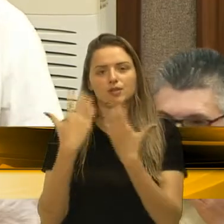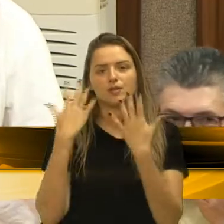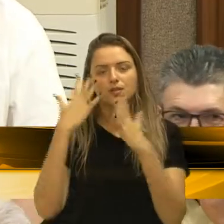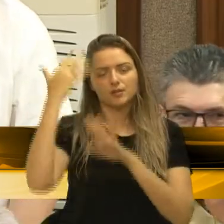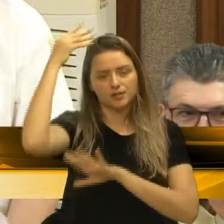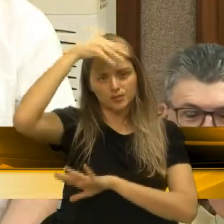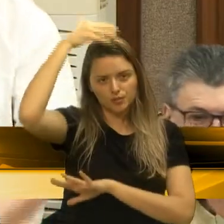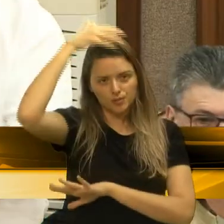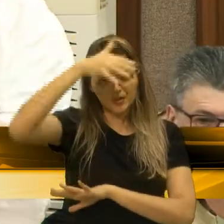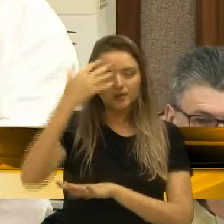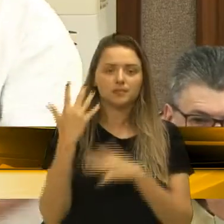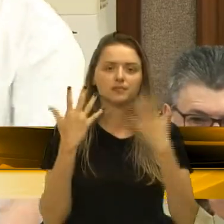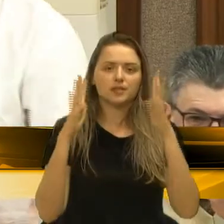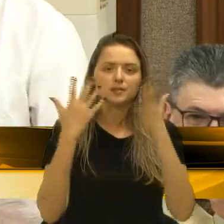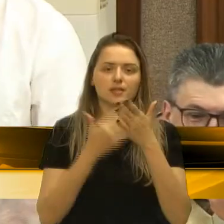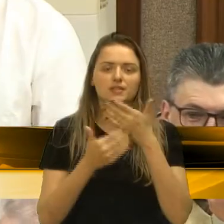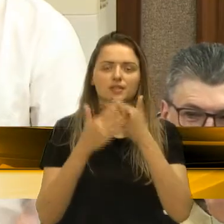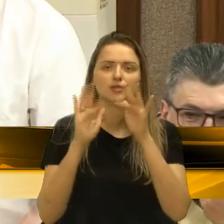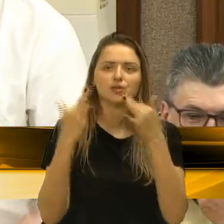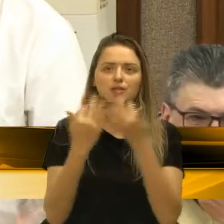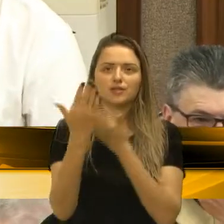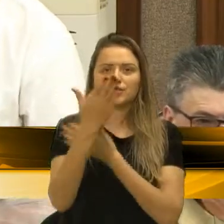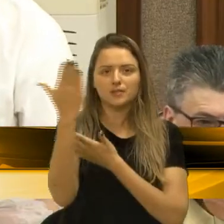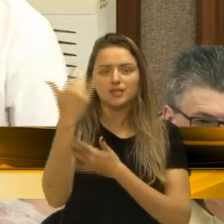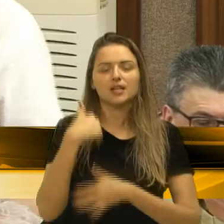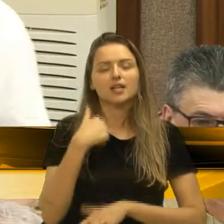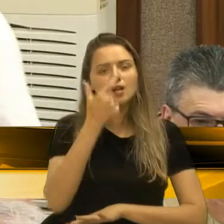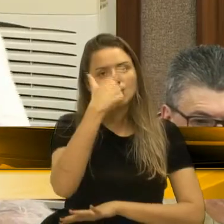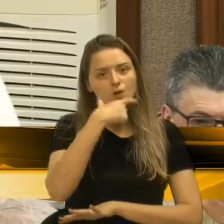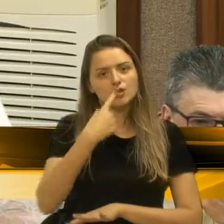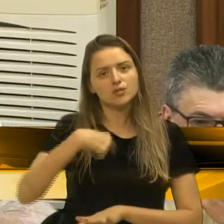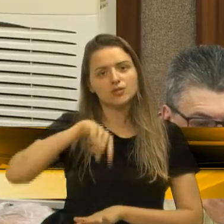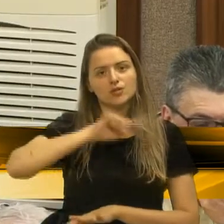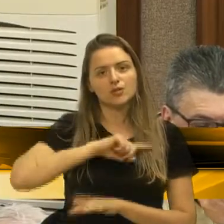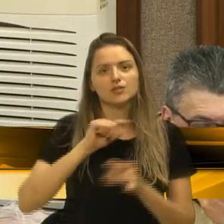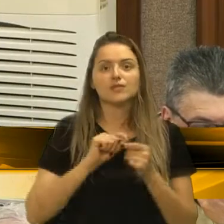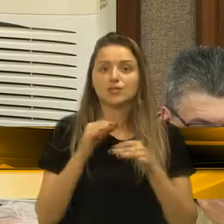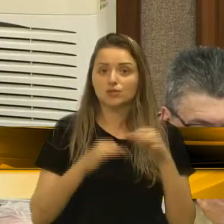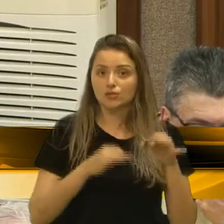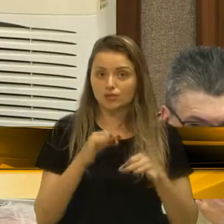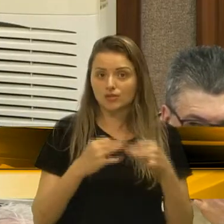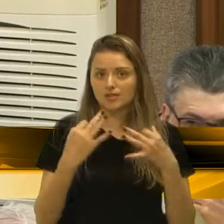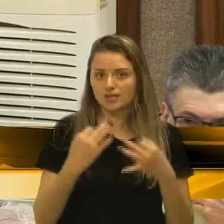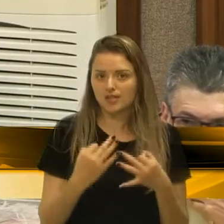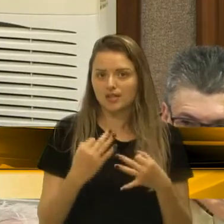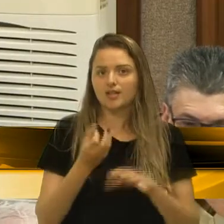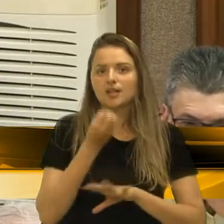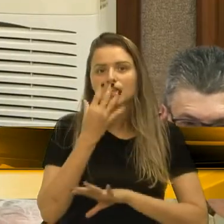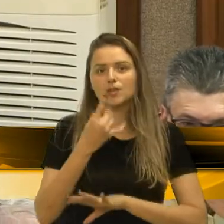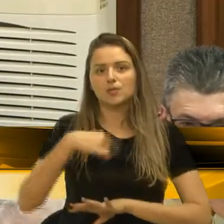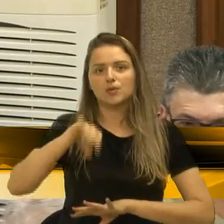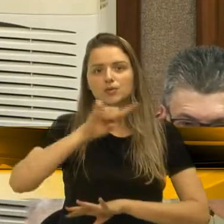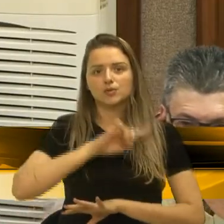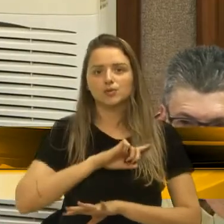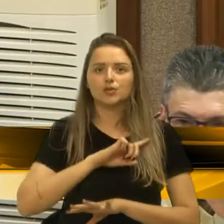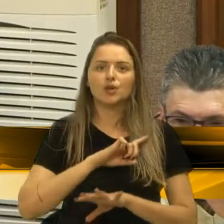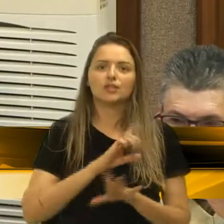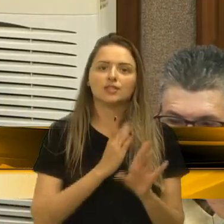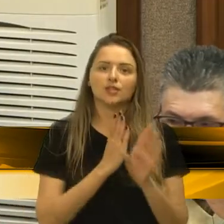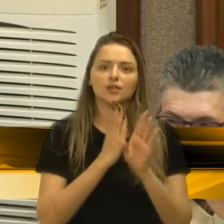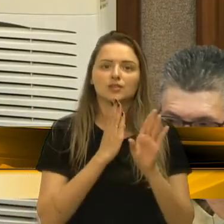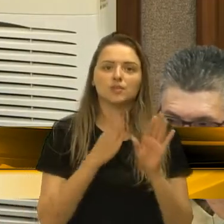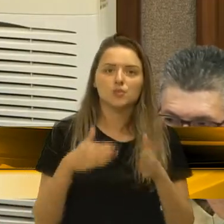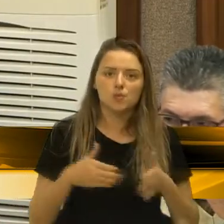mais uma vez. Parabéns à família. Eu acho que a gente está fazendo justiça aqui. E que bom que a gente conseguiu achar uma rua ali na própria comunidade.